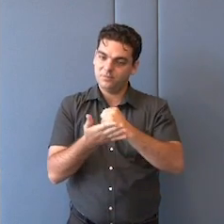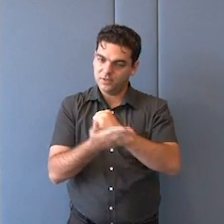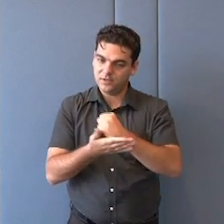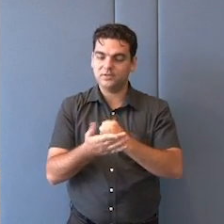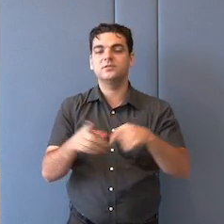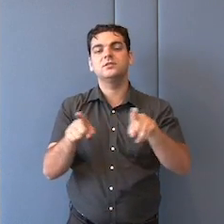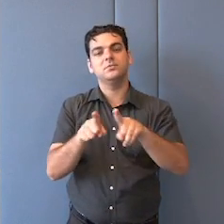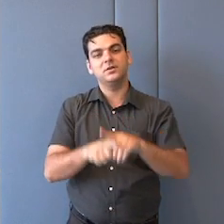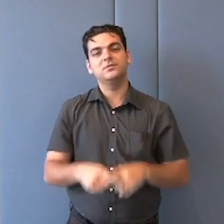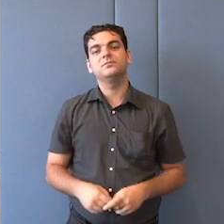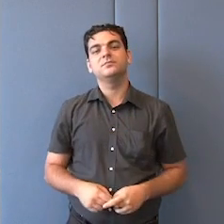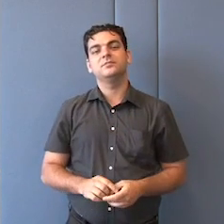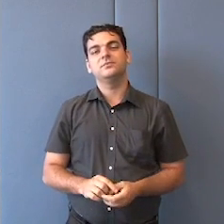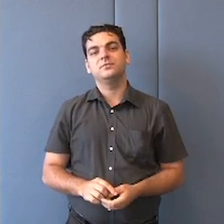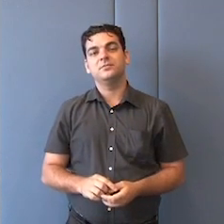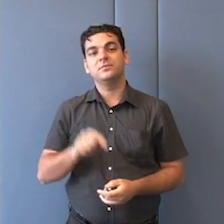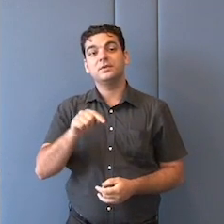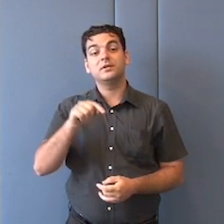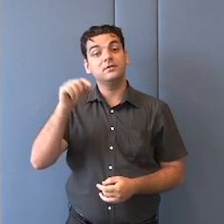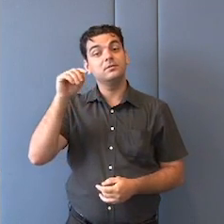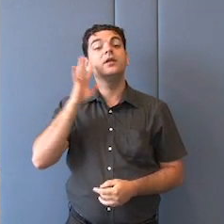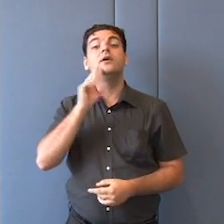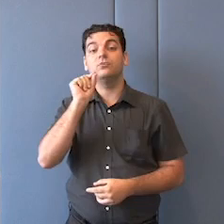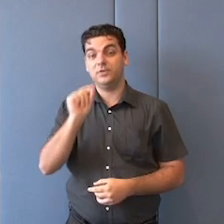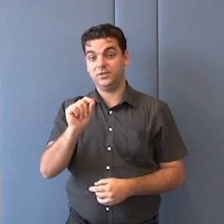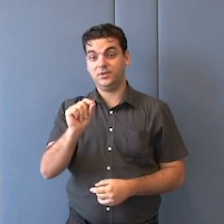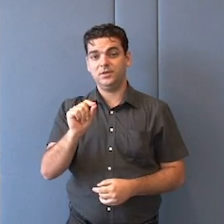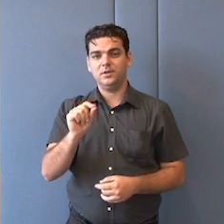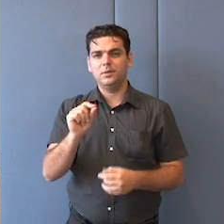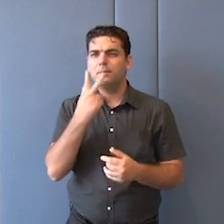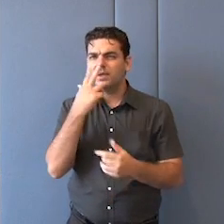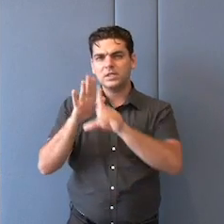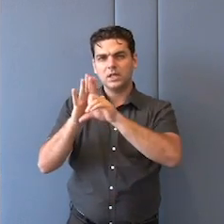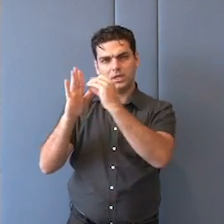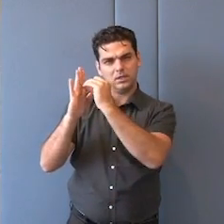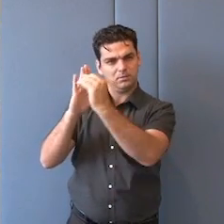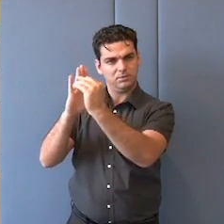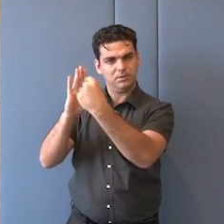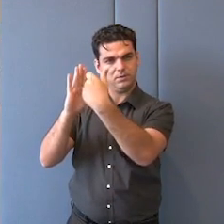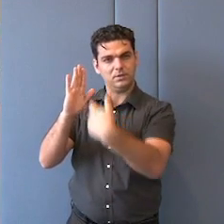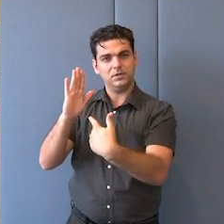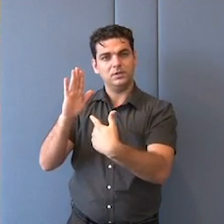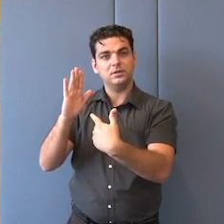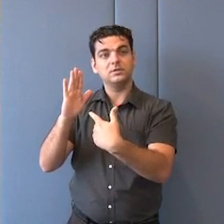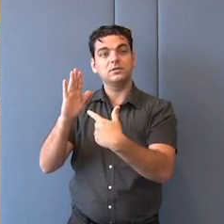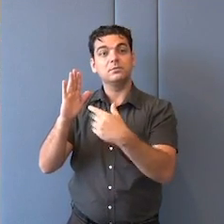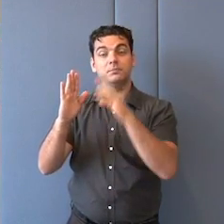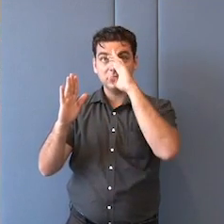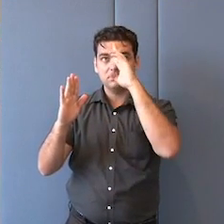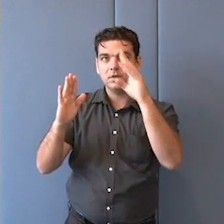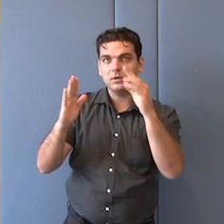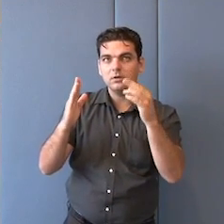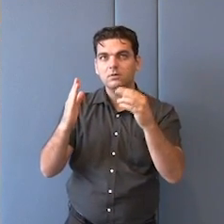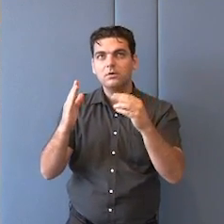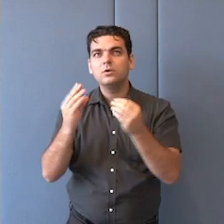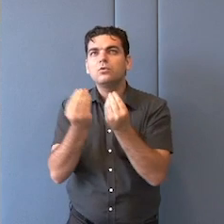atuação externa. E é interessante também, porque no capítulo do artigo não fala de política externa, fala dos princípios que orientarão as